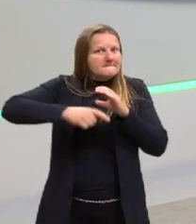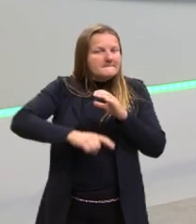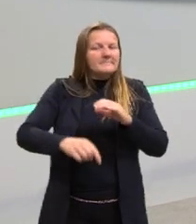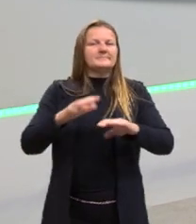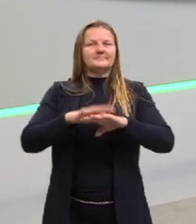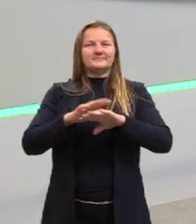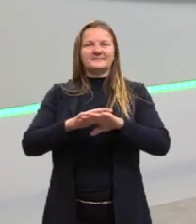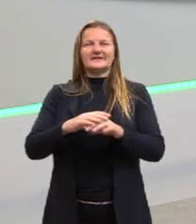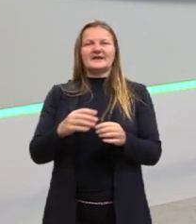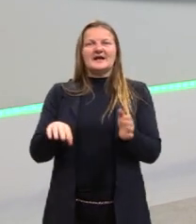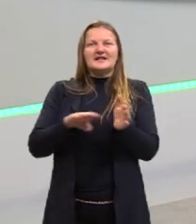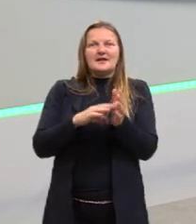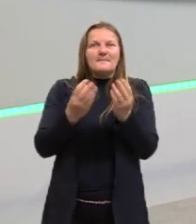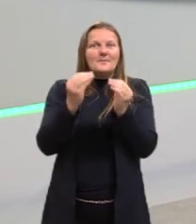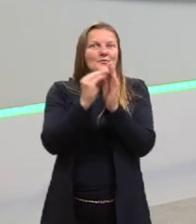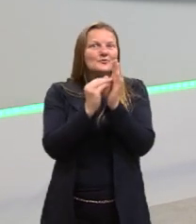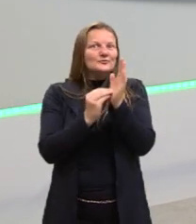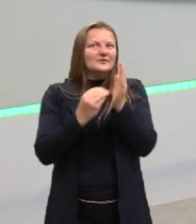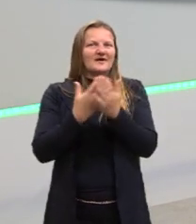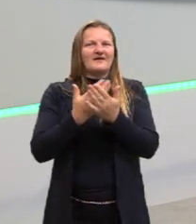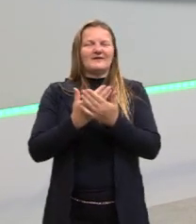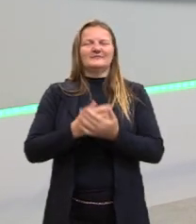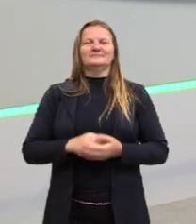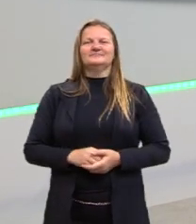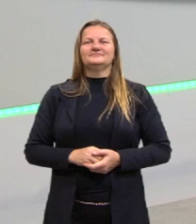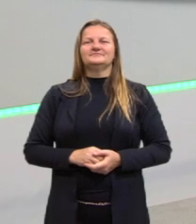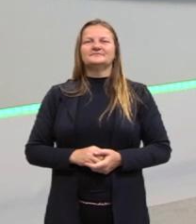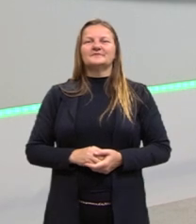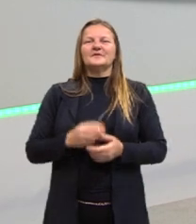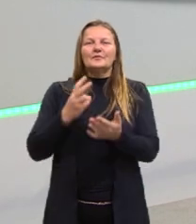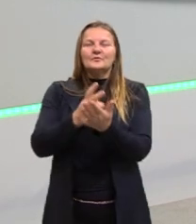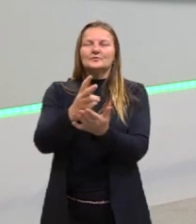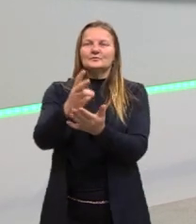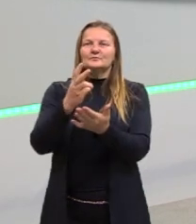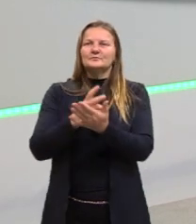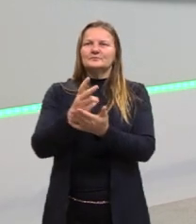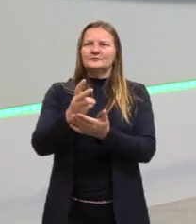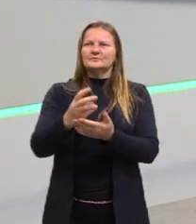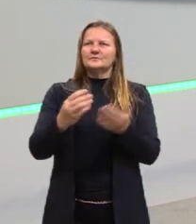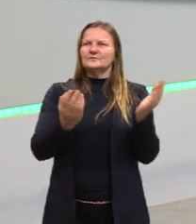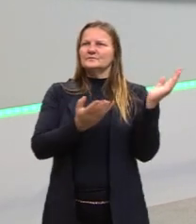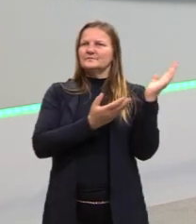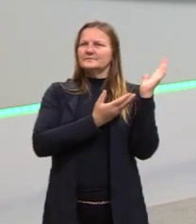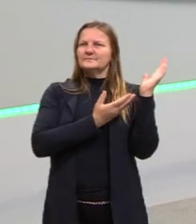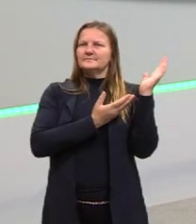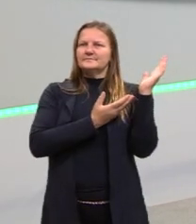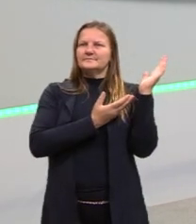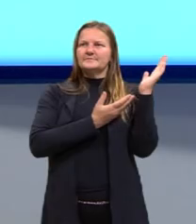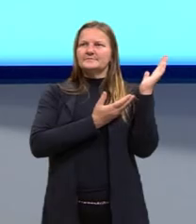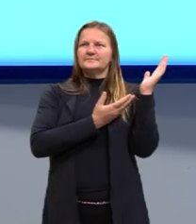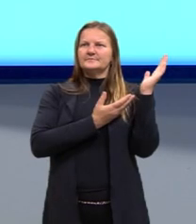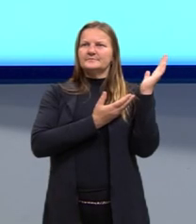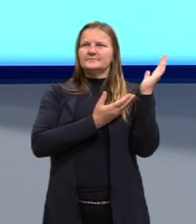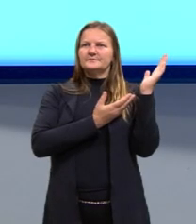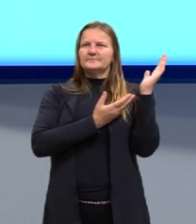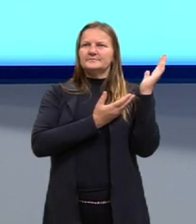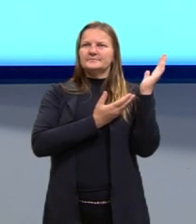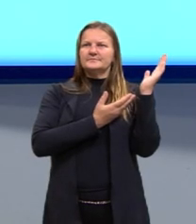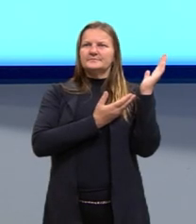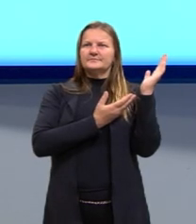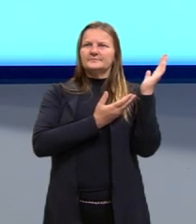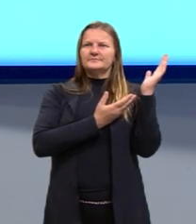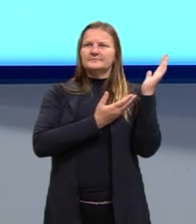matemática, cheio de aulas. E nós vamos dar continuidade. Eu deixo aqui para vocês, nesse primeiro momento,